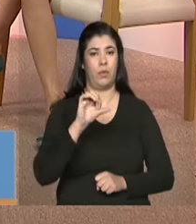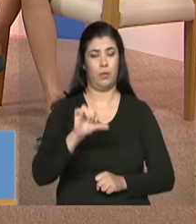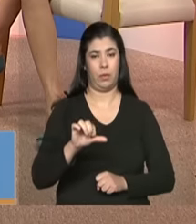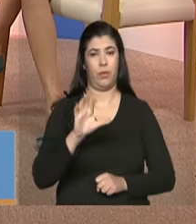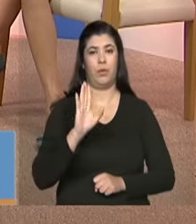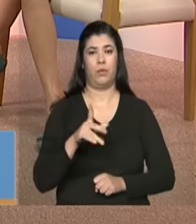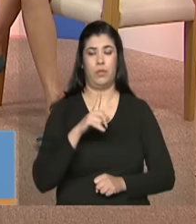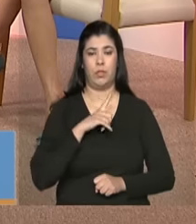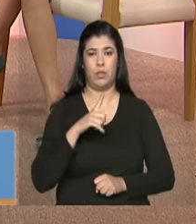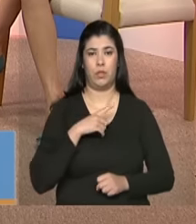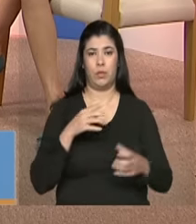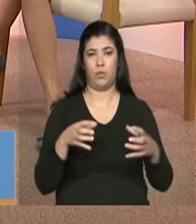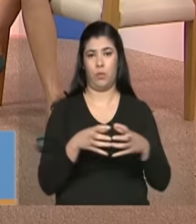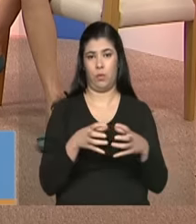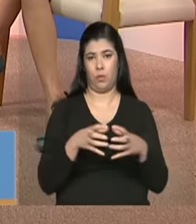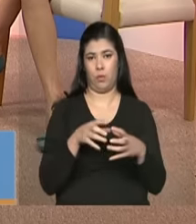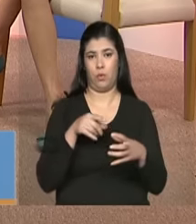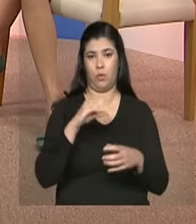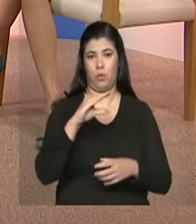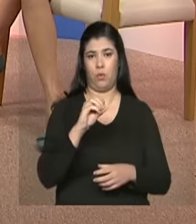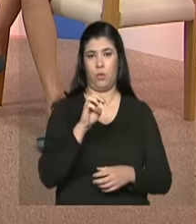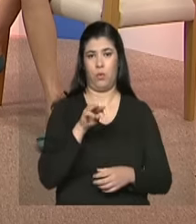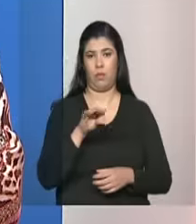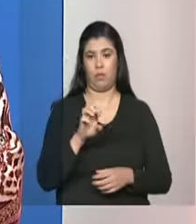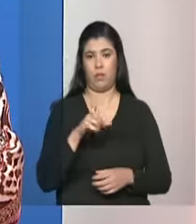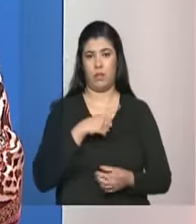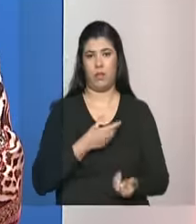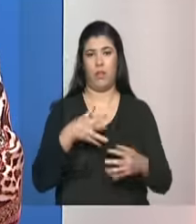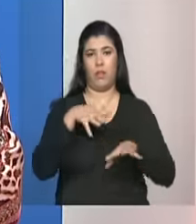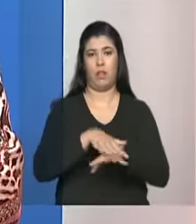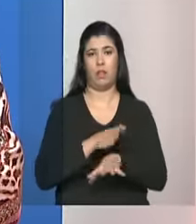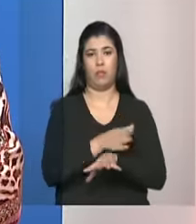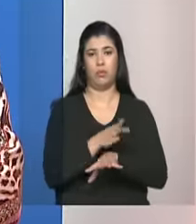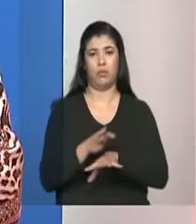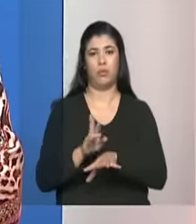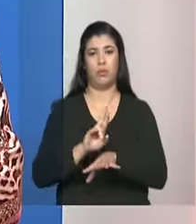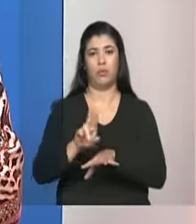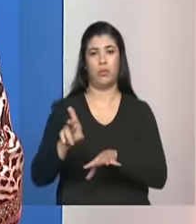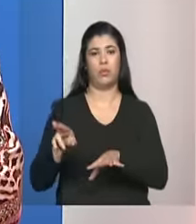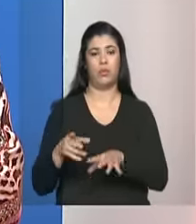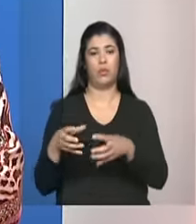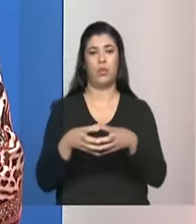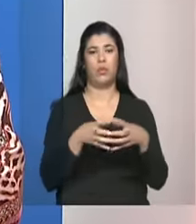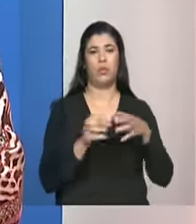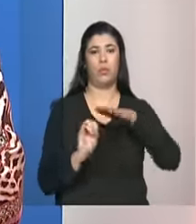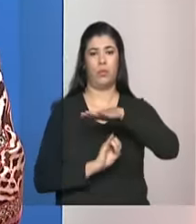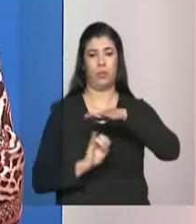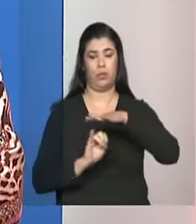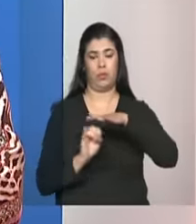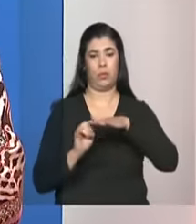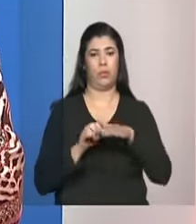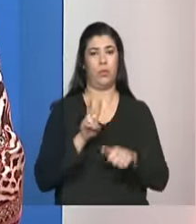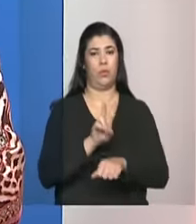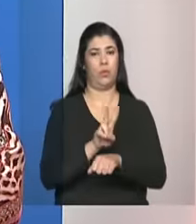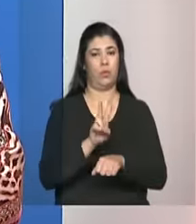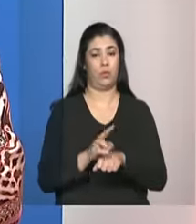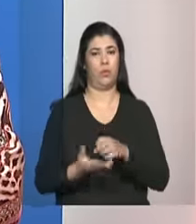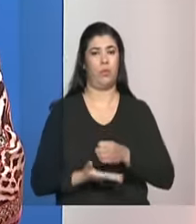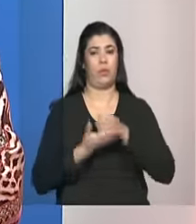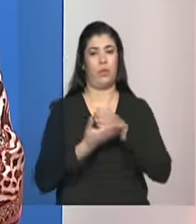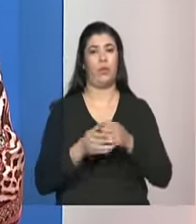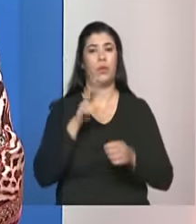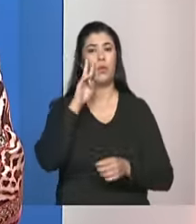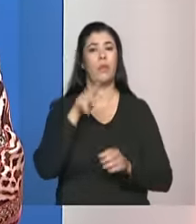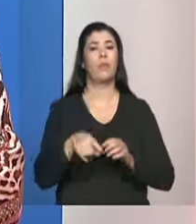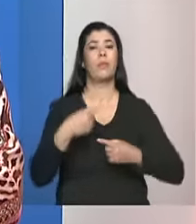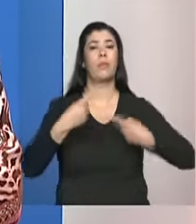que é o comitê interinstitucional que acompanha e monitora a execução dessa política. Ela prevê,